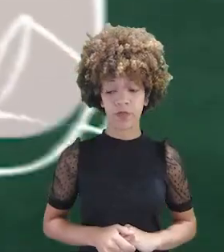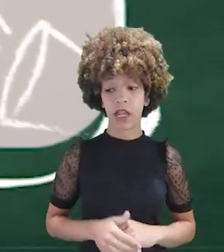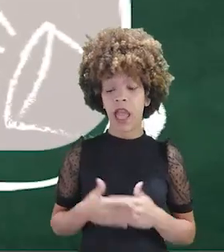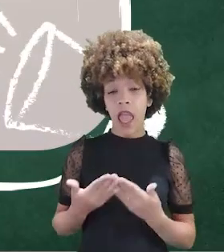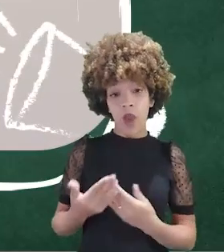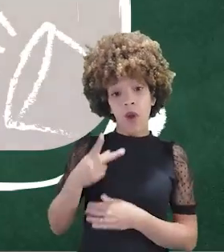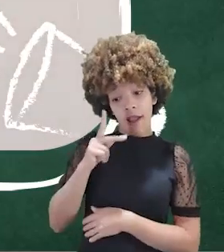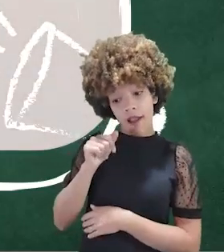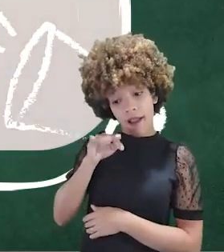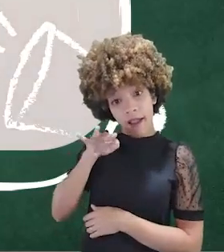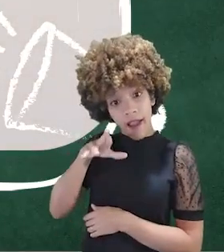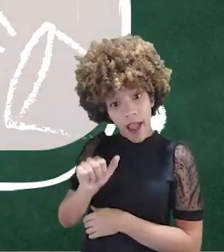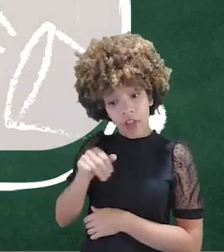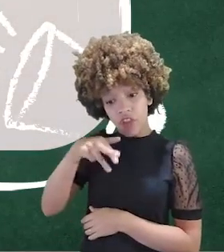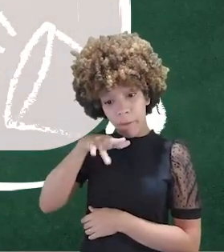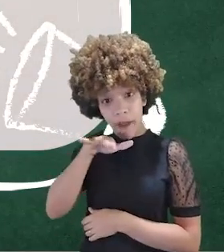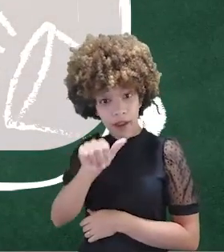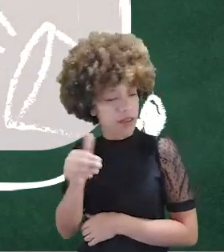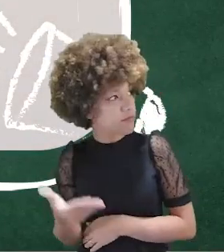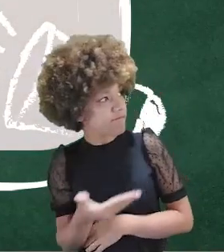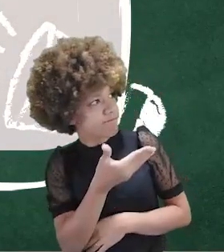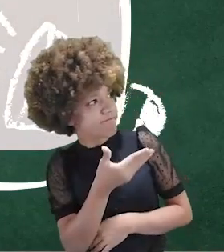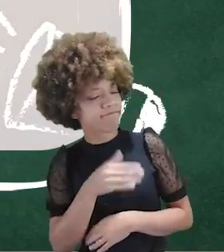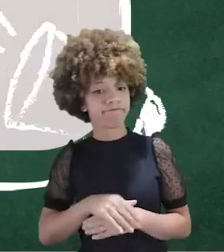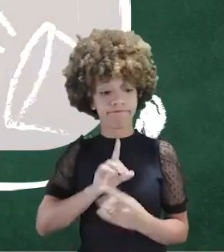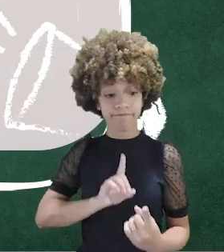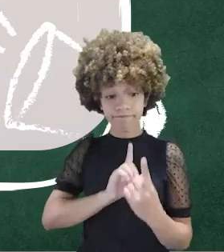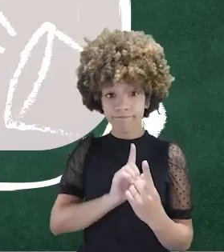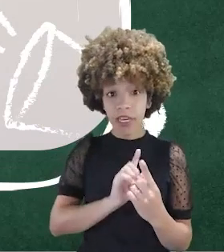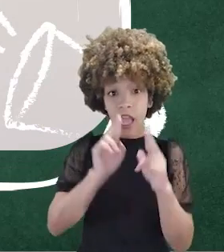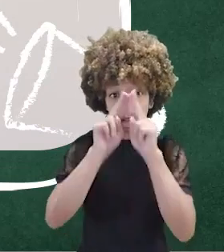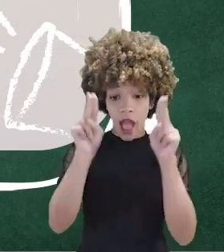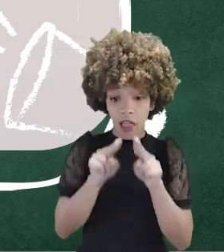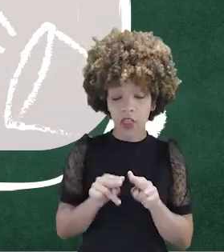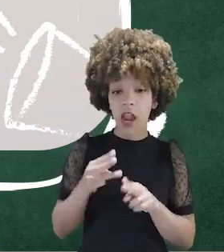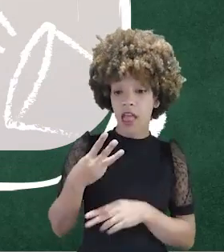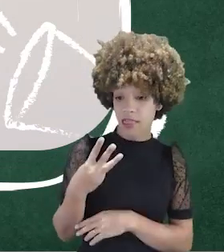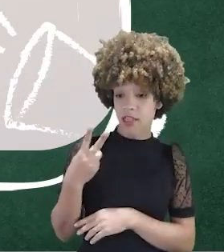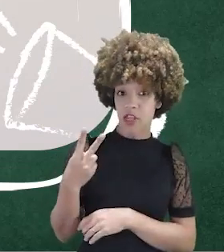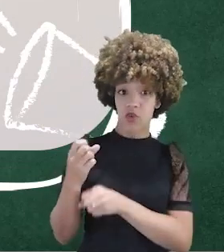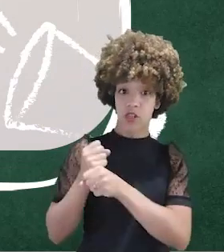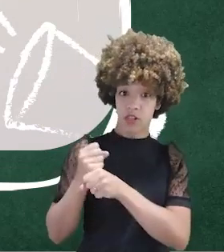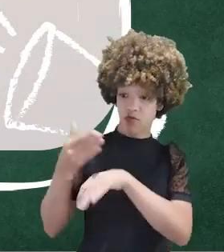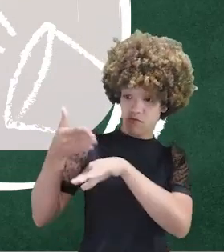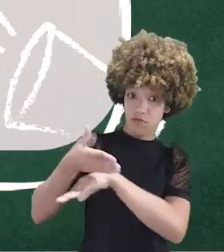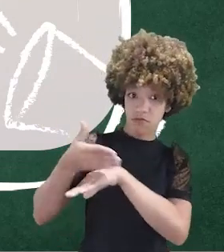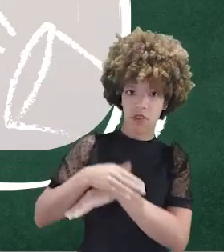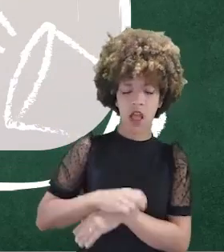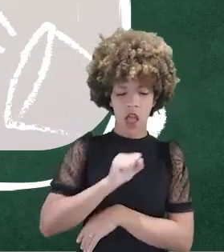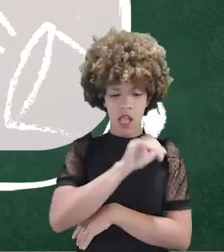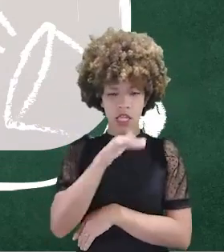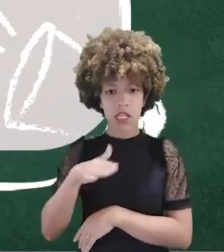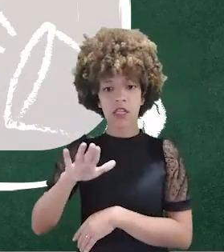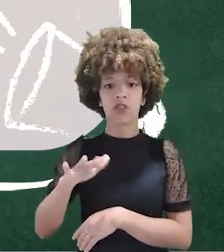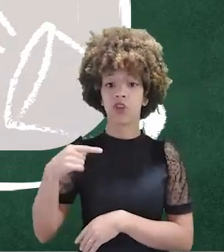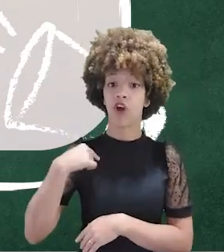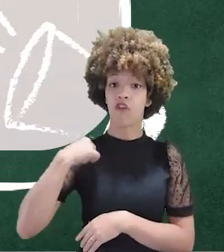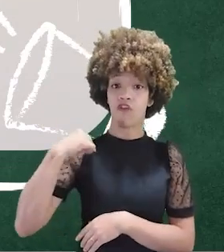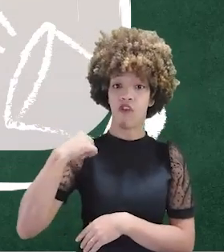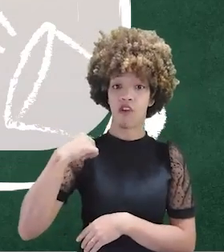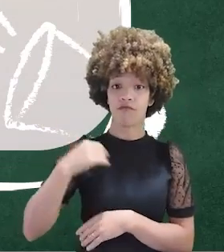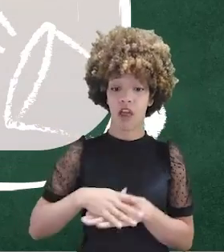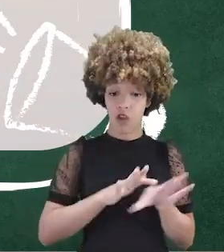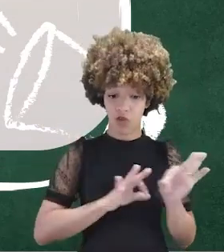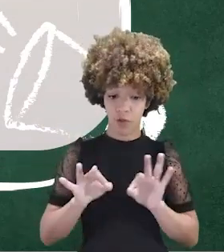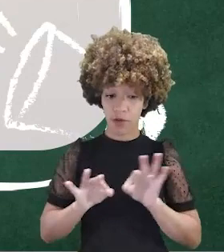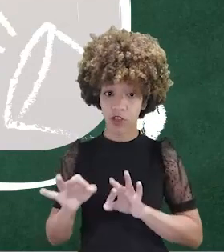Eu sou Kátia Maria Marques Fernandes, consultora Natura há 32 anos, estou em Santos e sou voluntária no